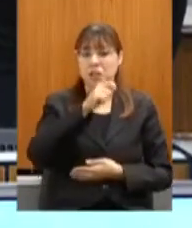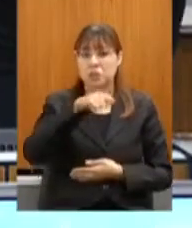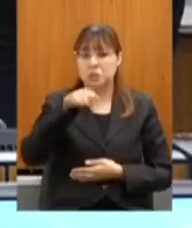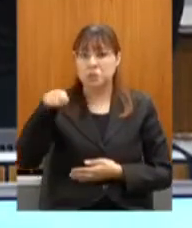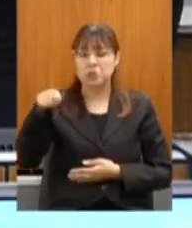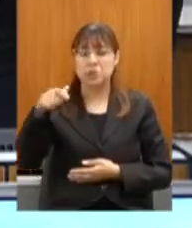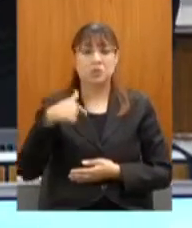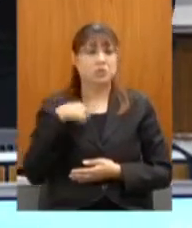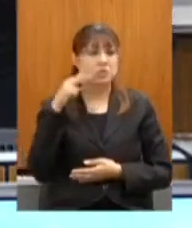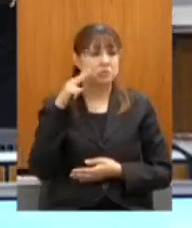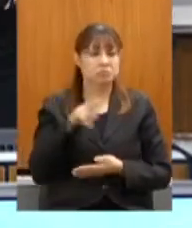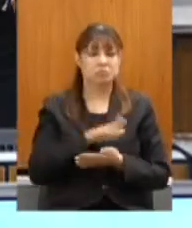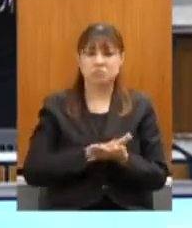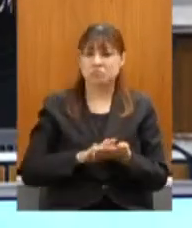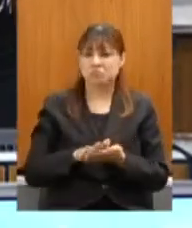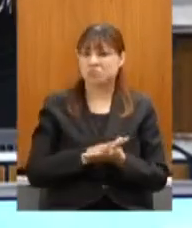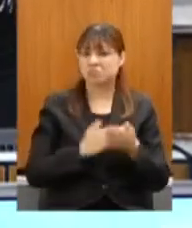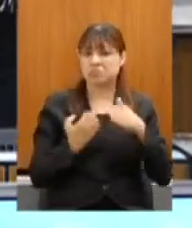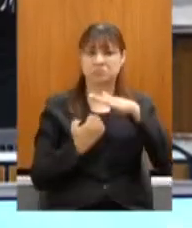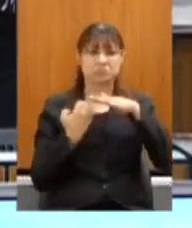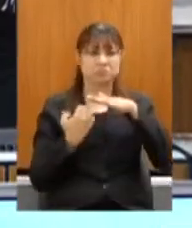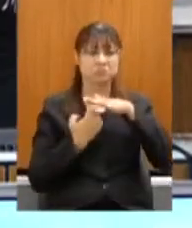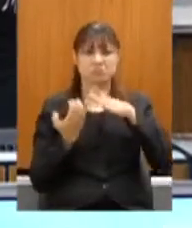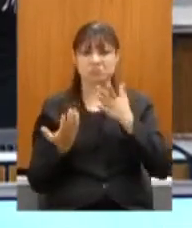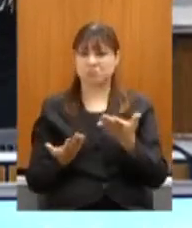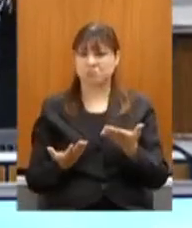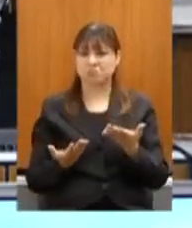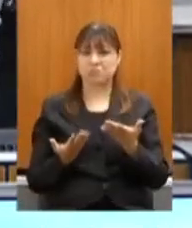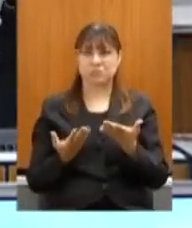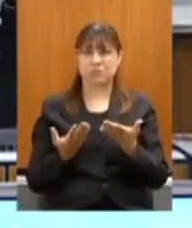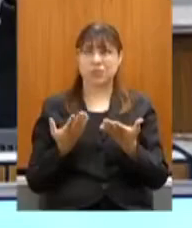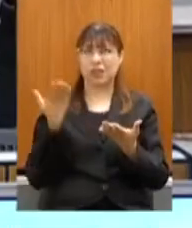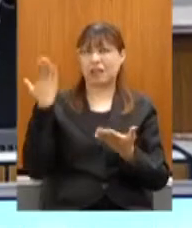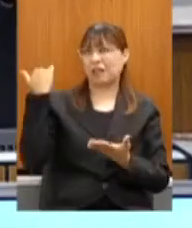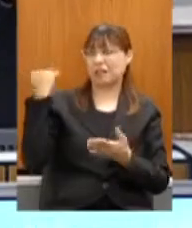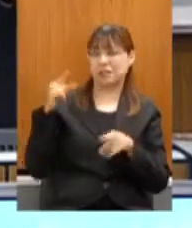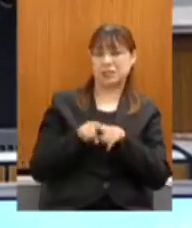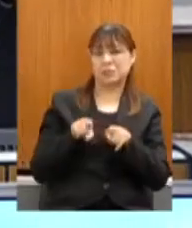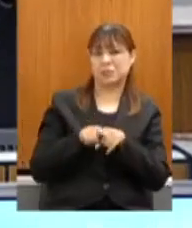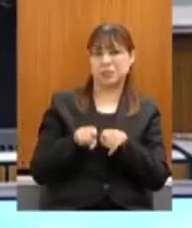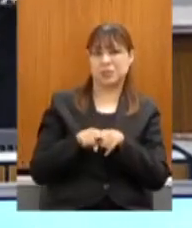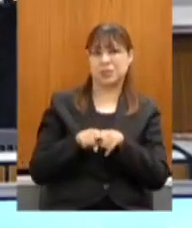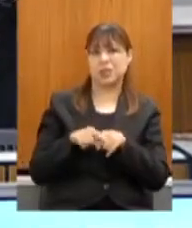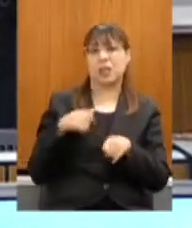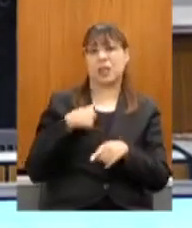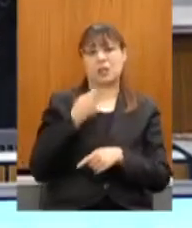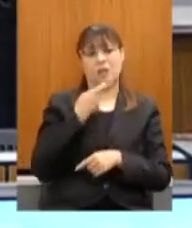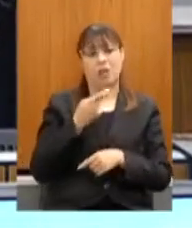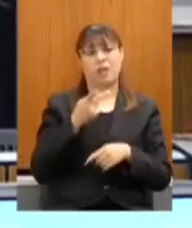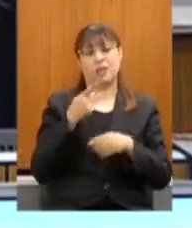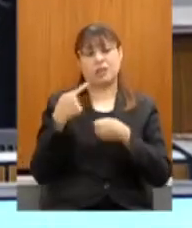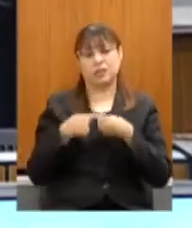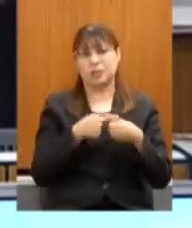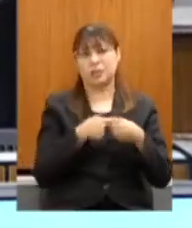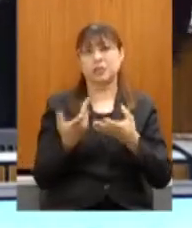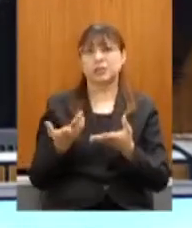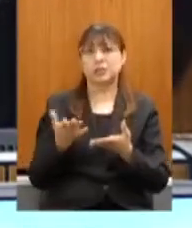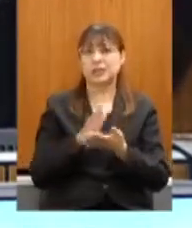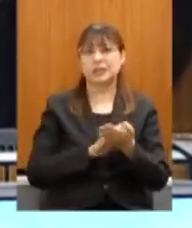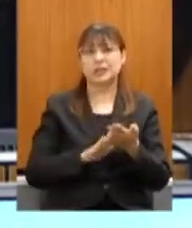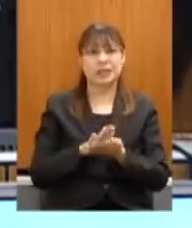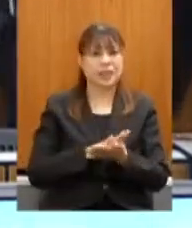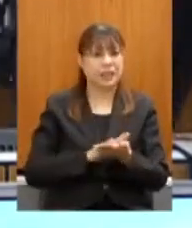encontrei em nenhuma operadora nem o que tinha antigamente visita as cidades históricas. Não há. Não há